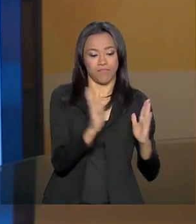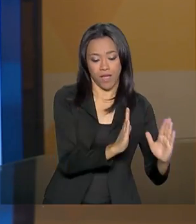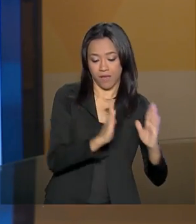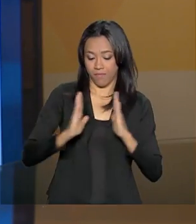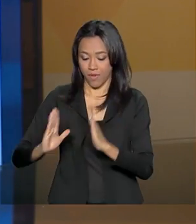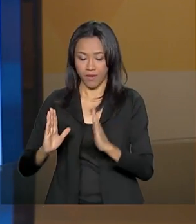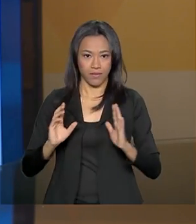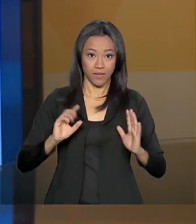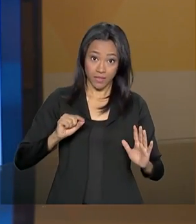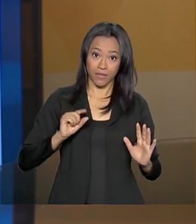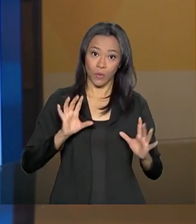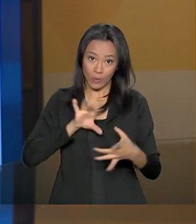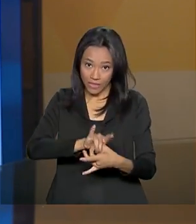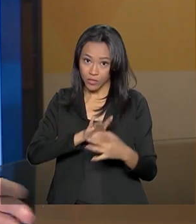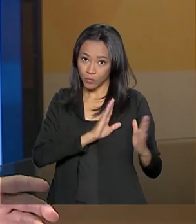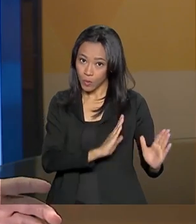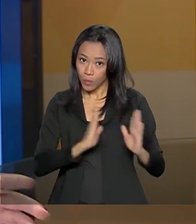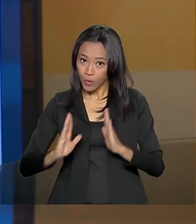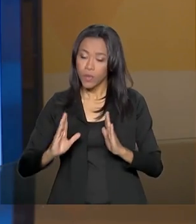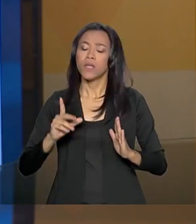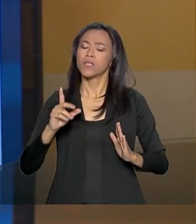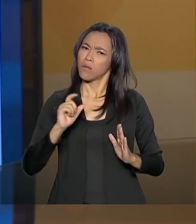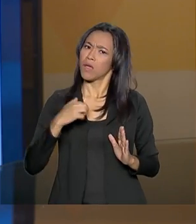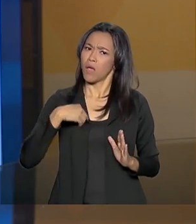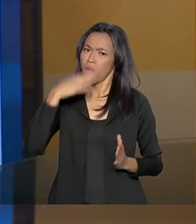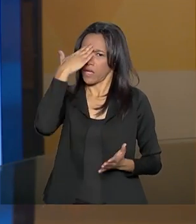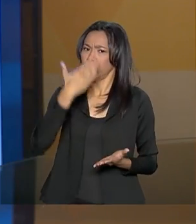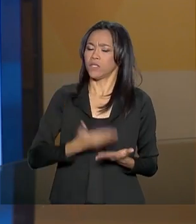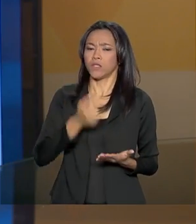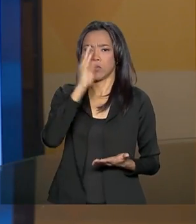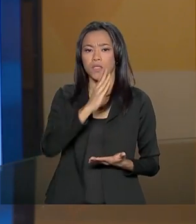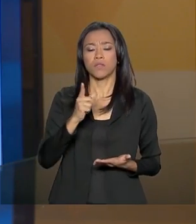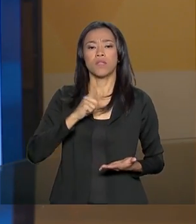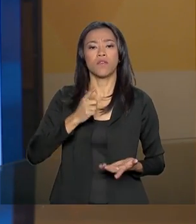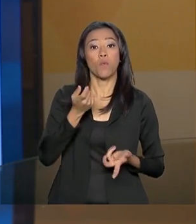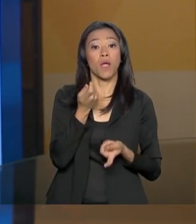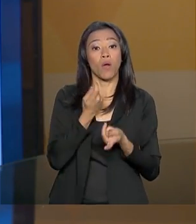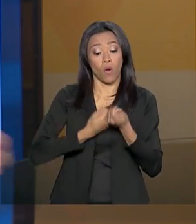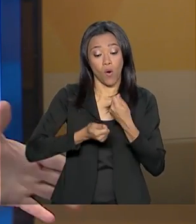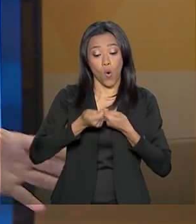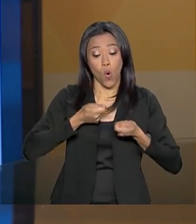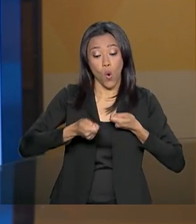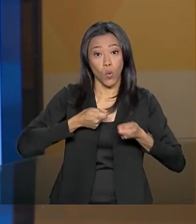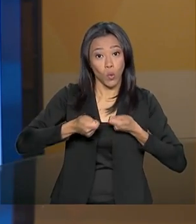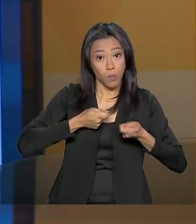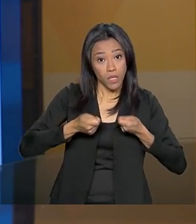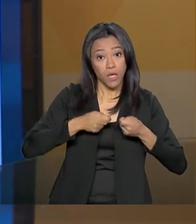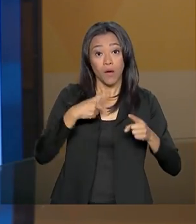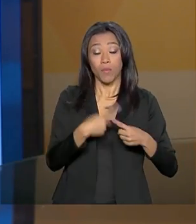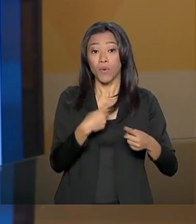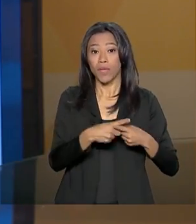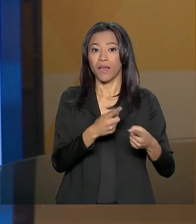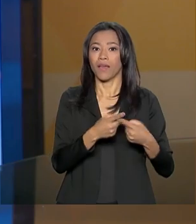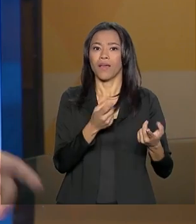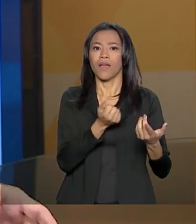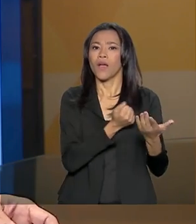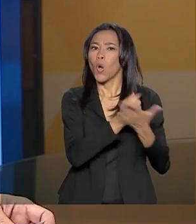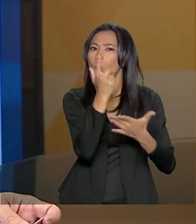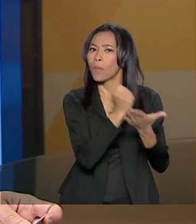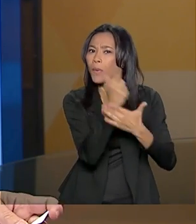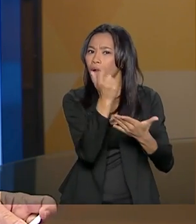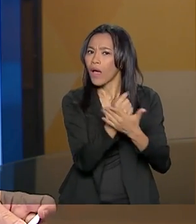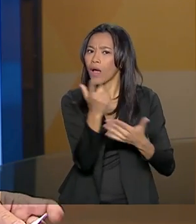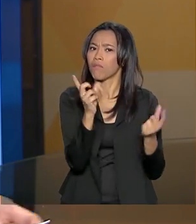eu penso que o Brasil também teve uma economia por conta de importar menos e exportar mais. Essa é a